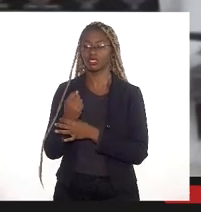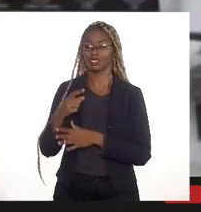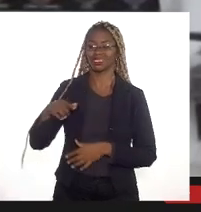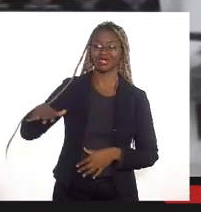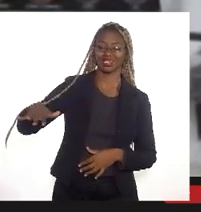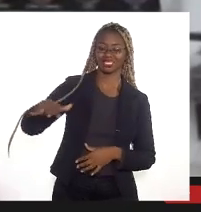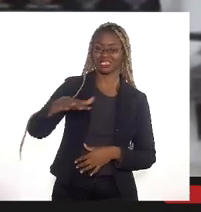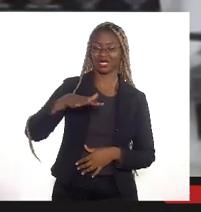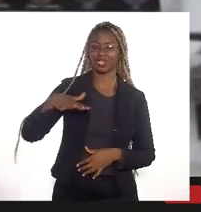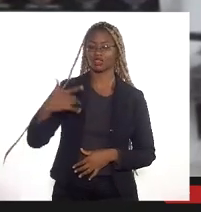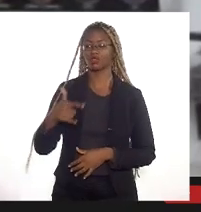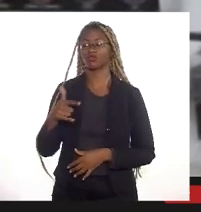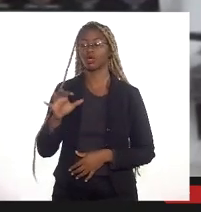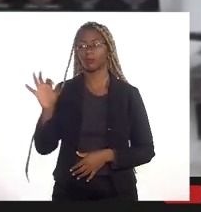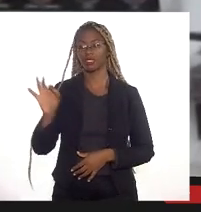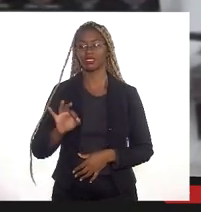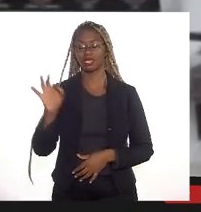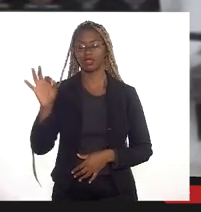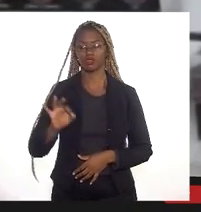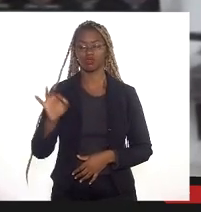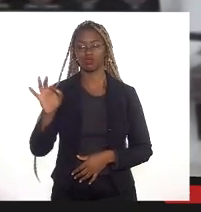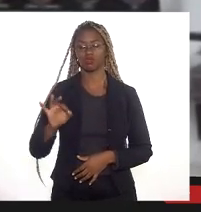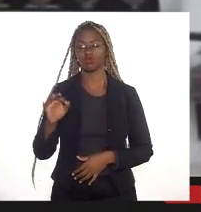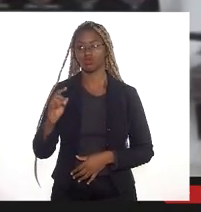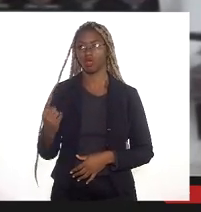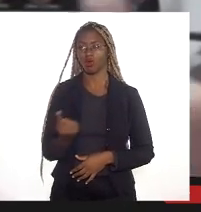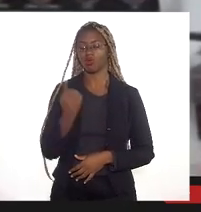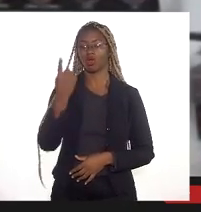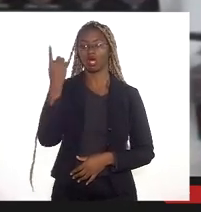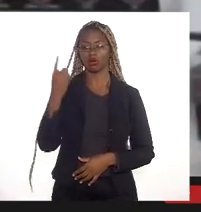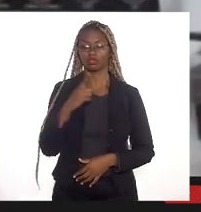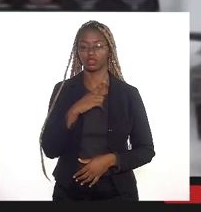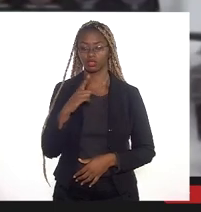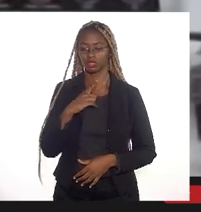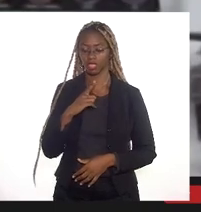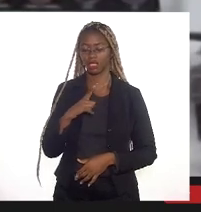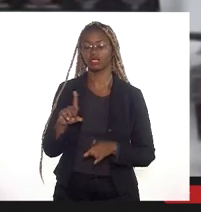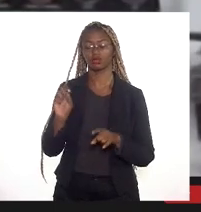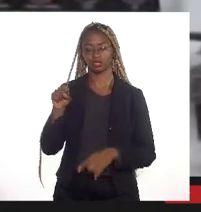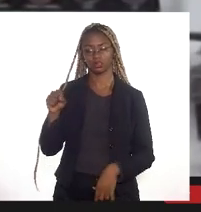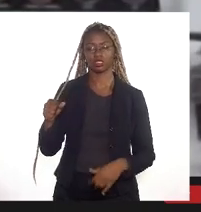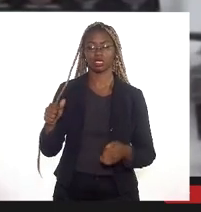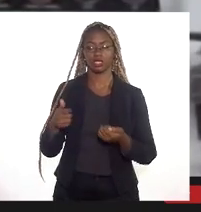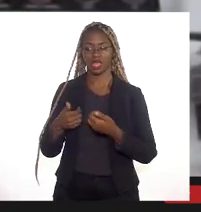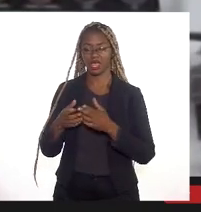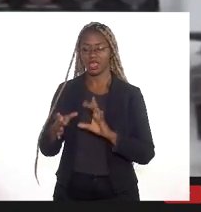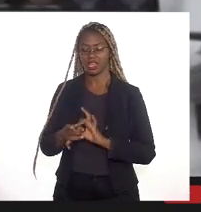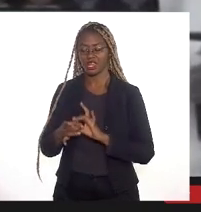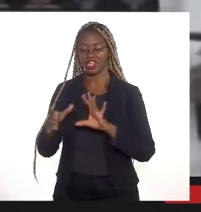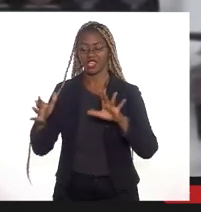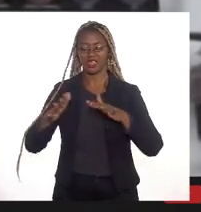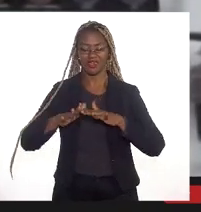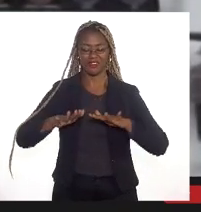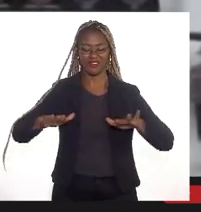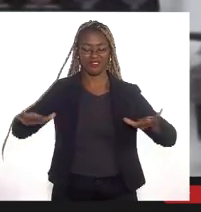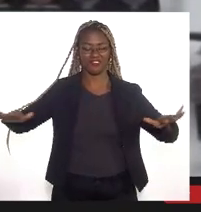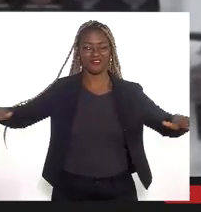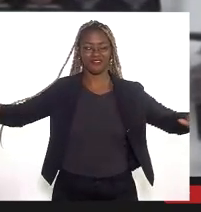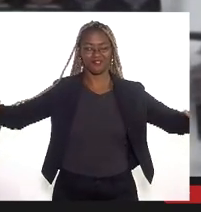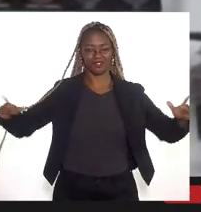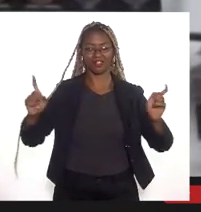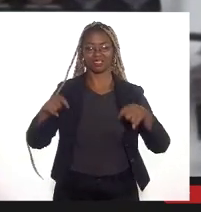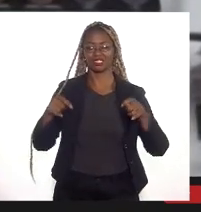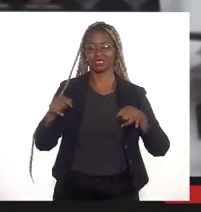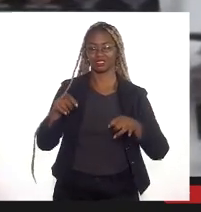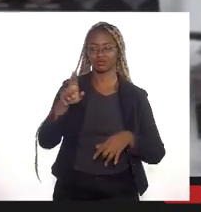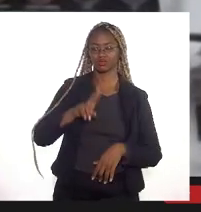não tenha um percentual muito alto que a gente tenha realmente áreas abertas áreas que a gente consiga drenar o